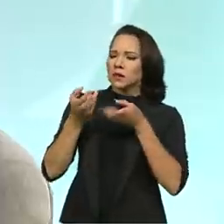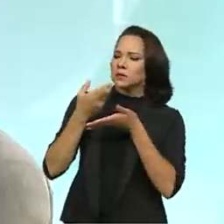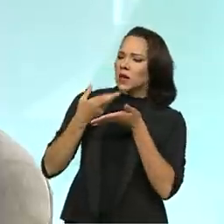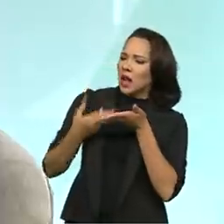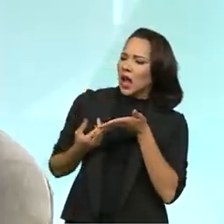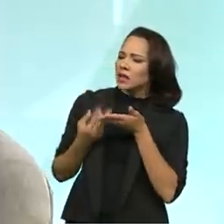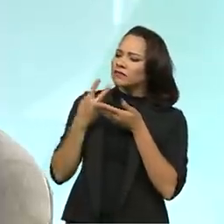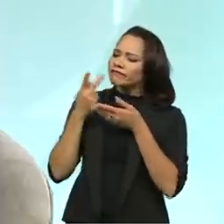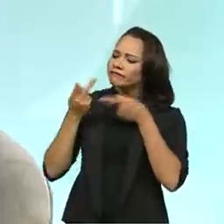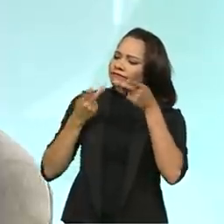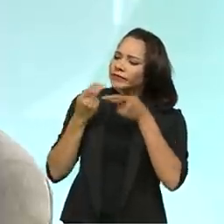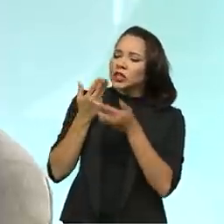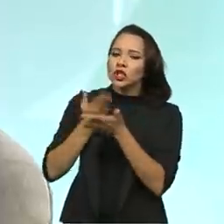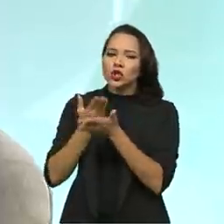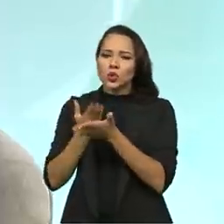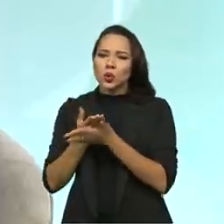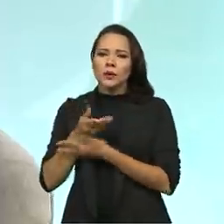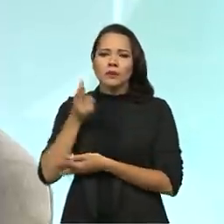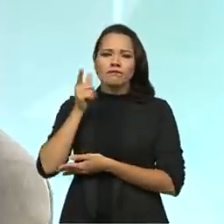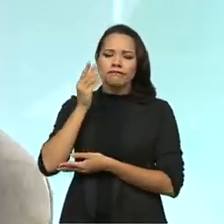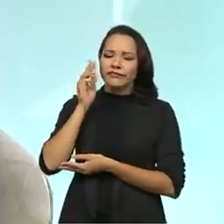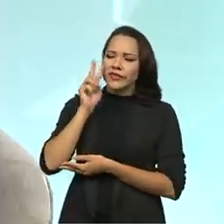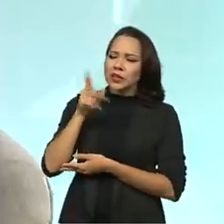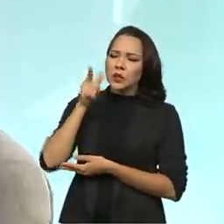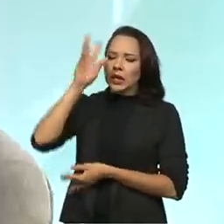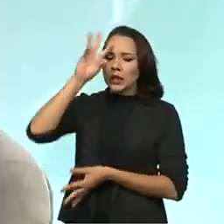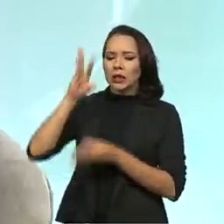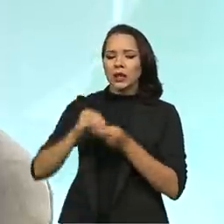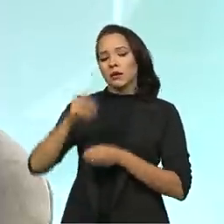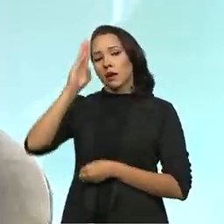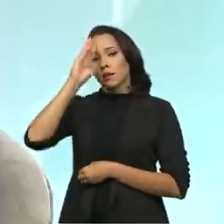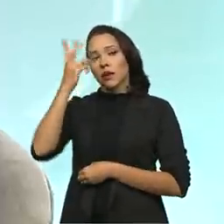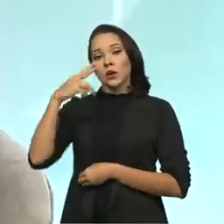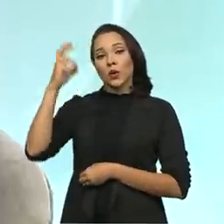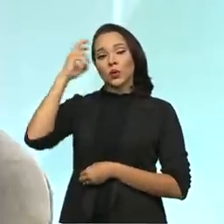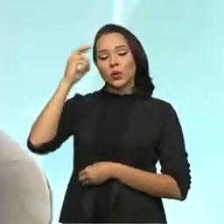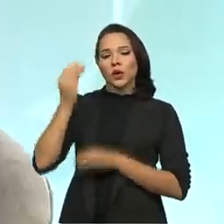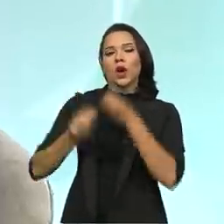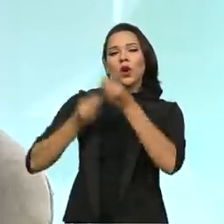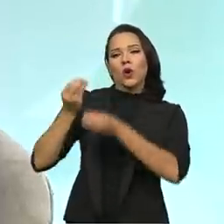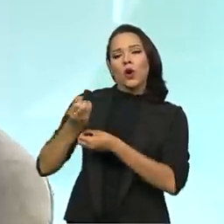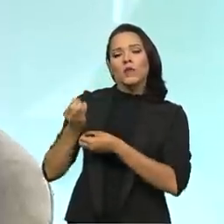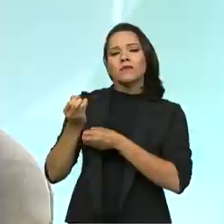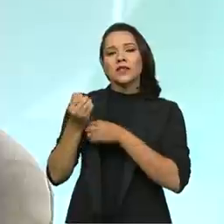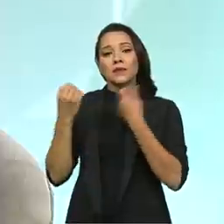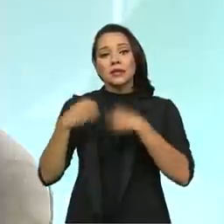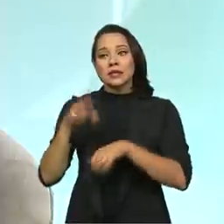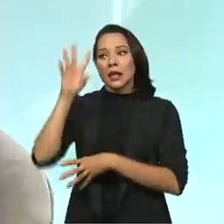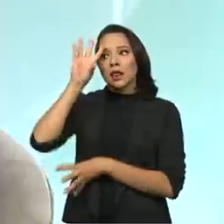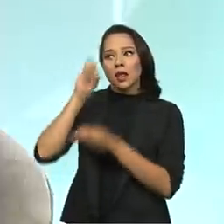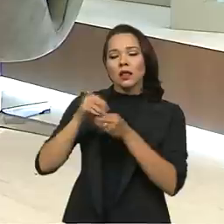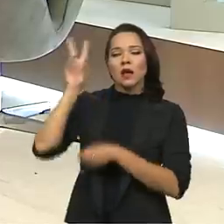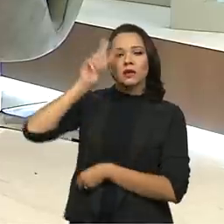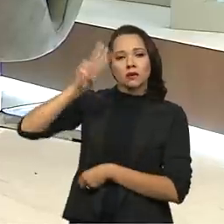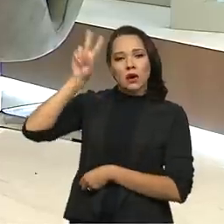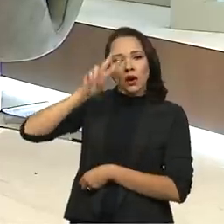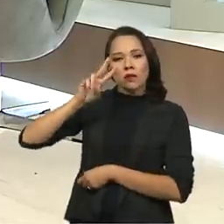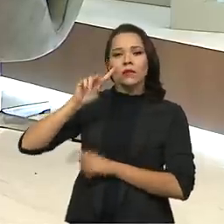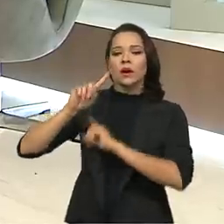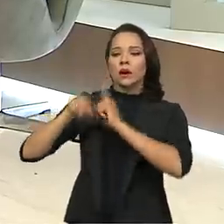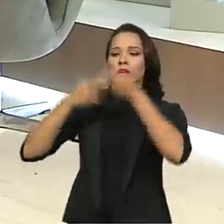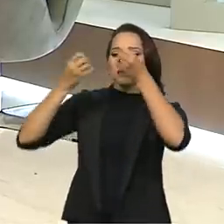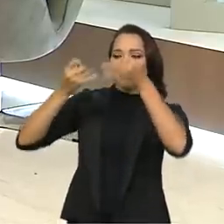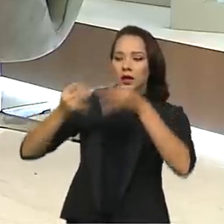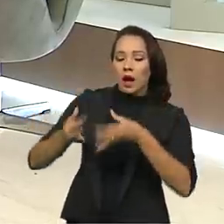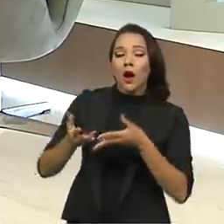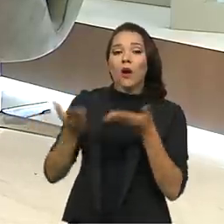gente estuda bastante para poder entender, principalmente aquela questão cultural, como se formou. A gente precisa entender a história para poder julgar os